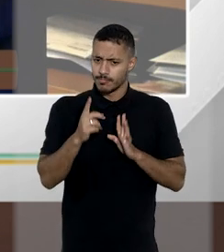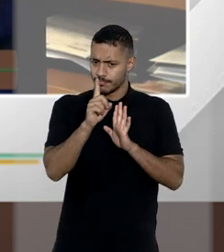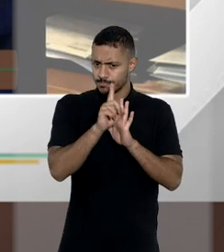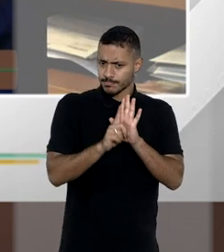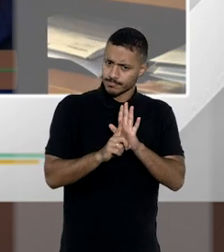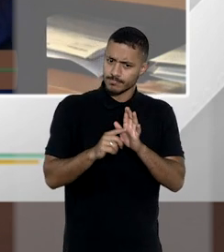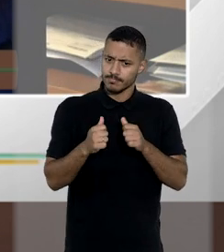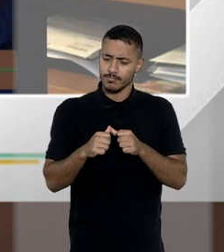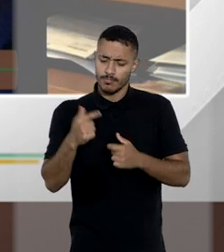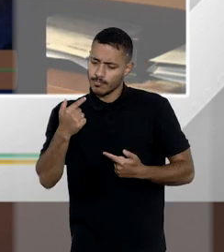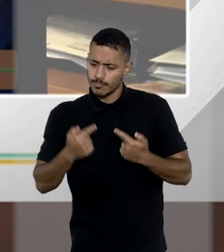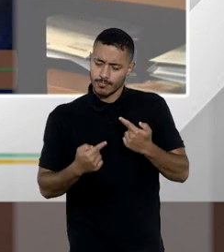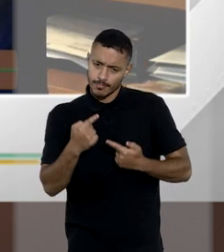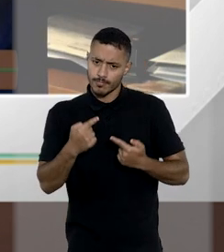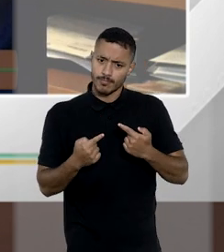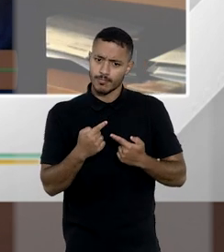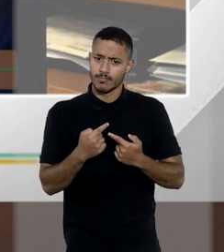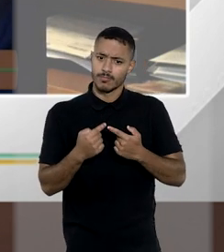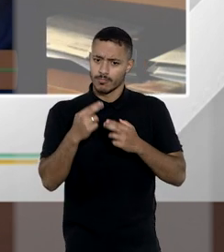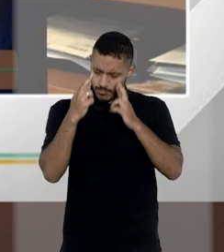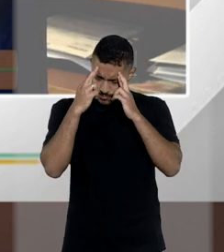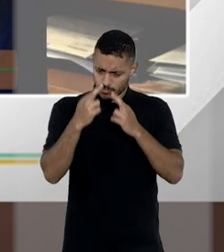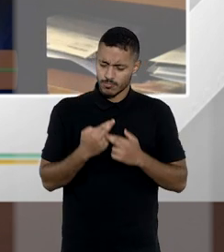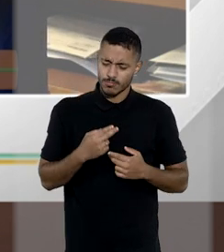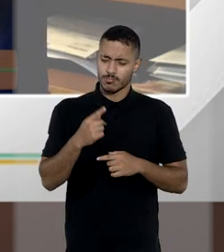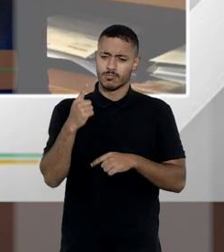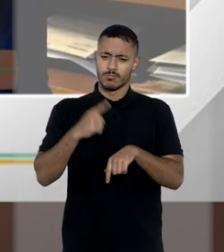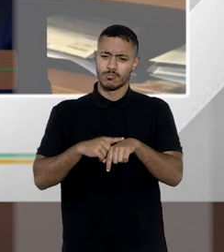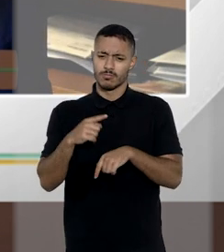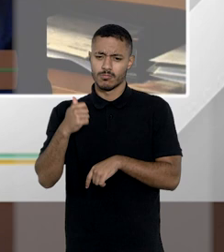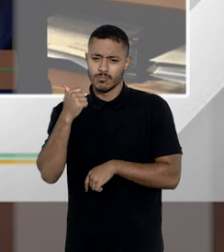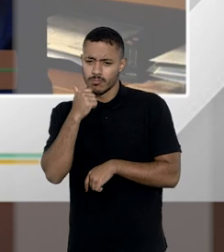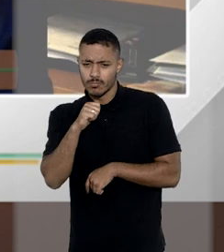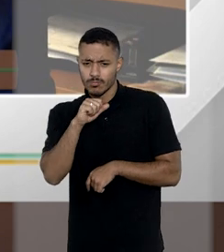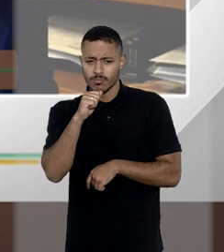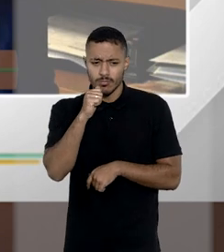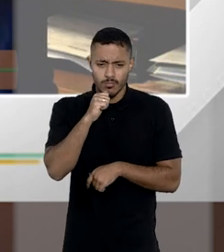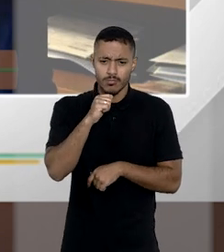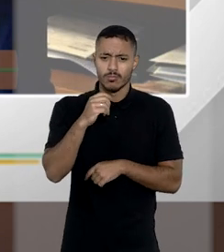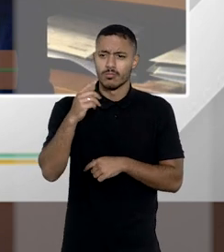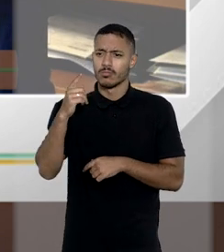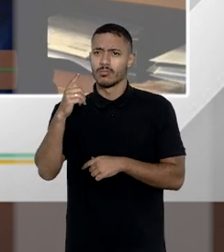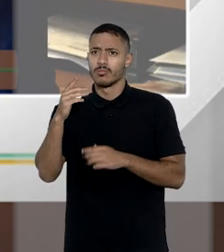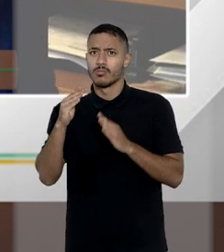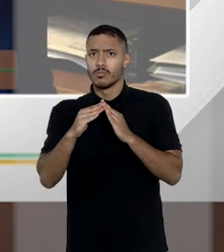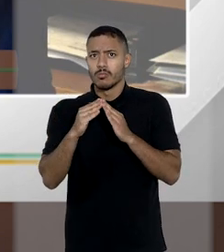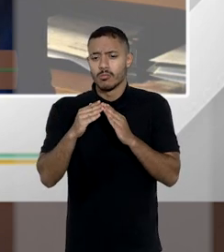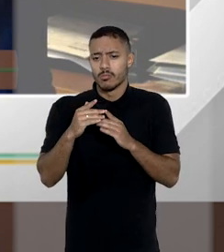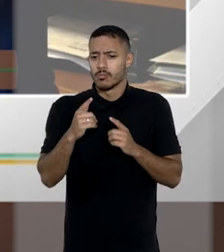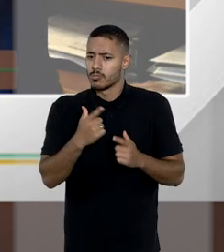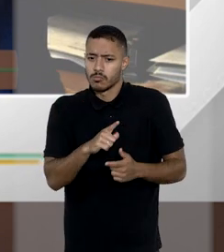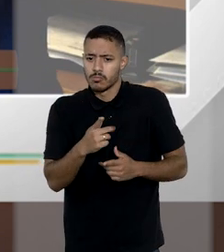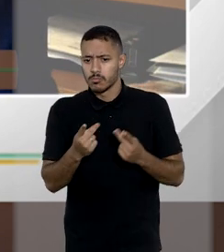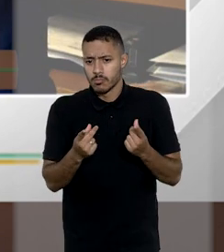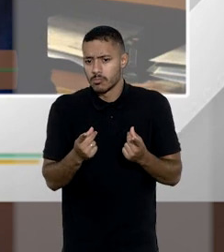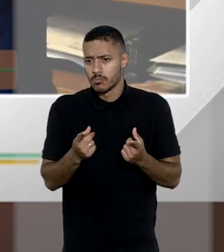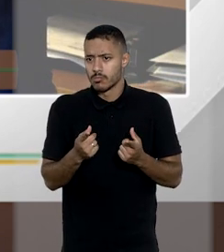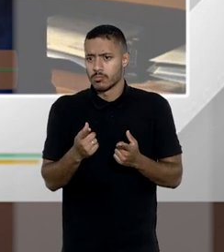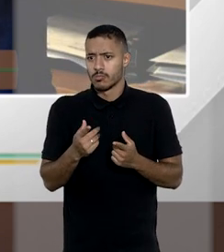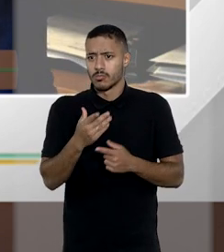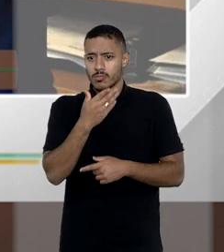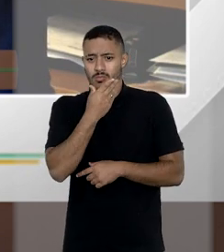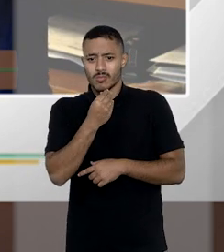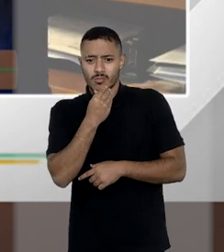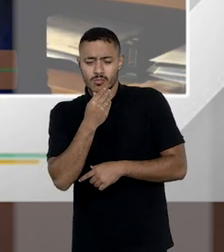direitos que nós estamos aqui discutindo diz respeito a uma época em que a mulher era uma dona de casa sem renda nenhuma e o legislador